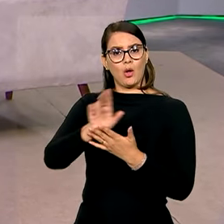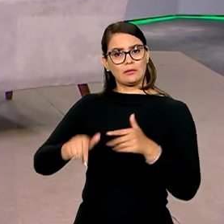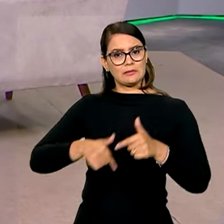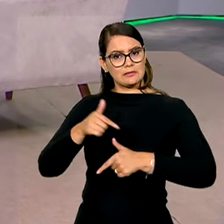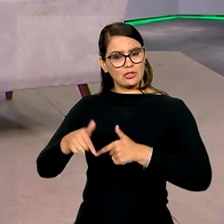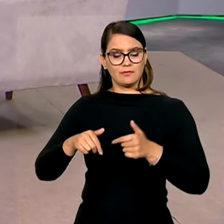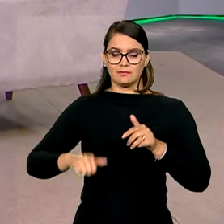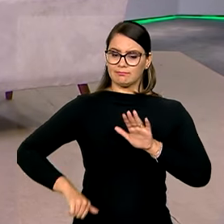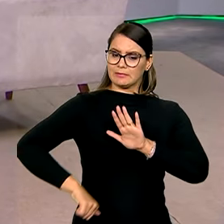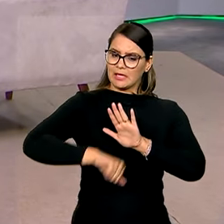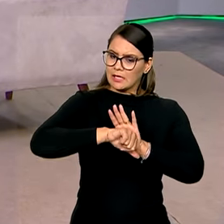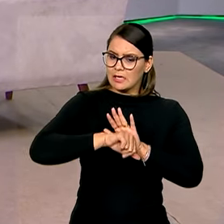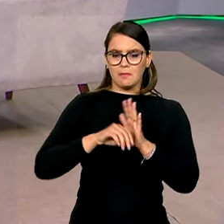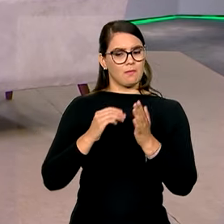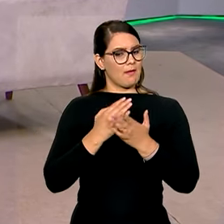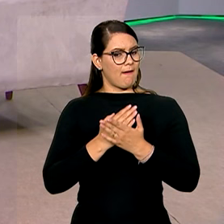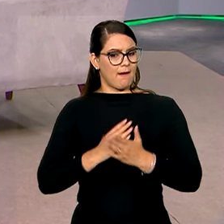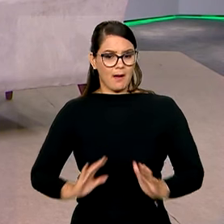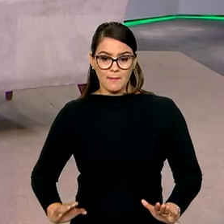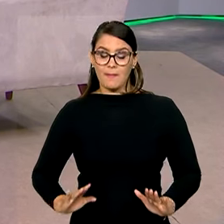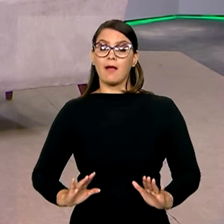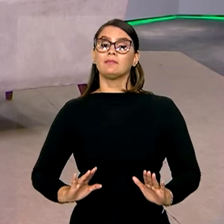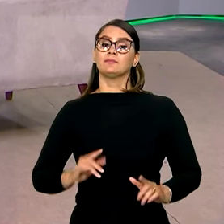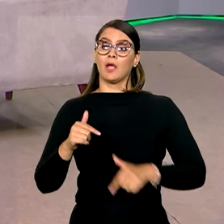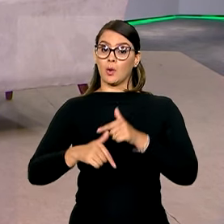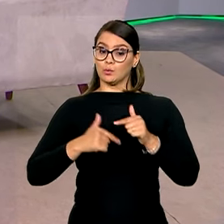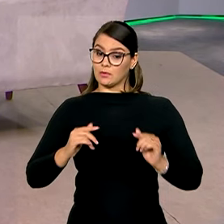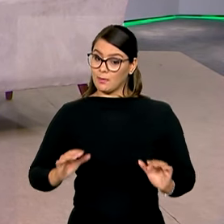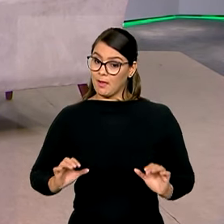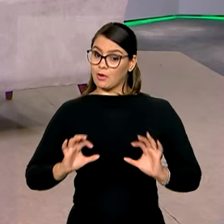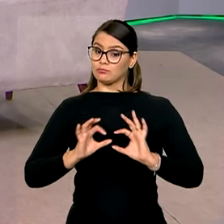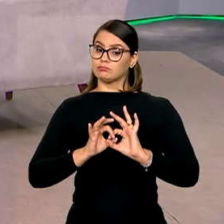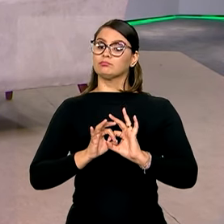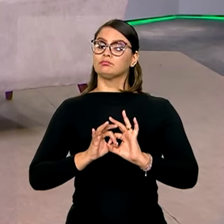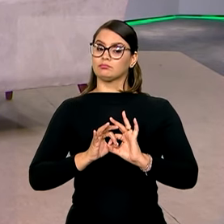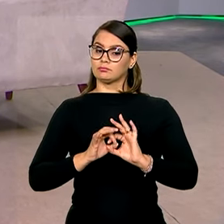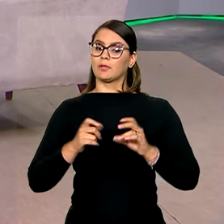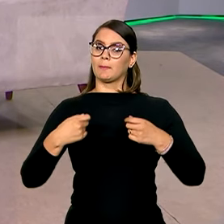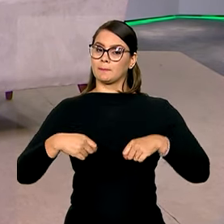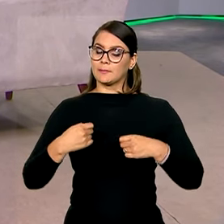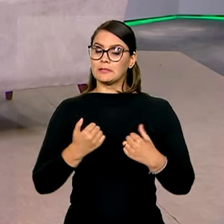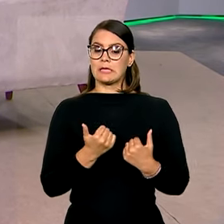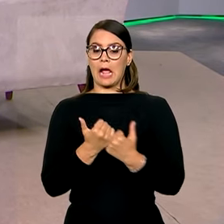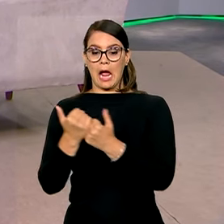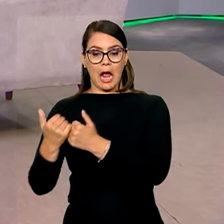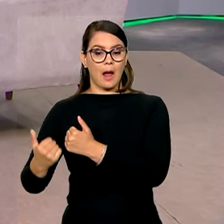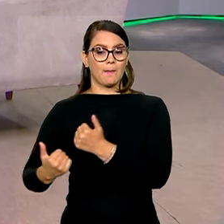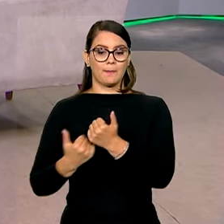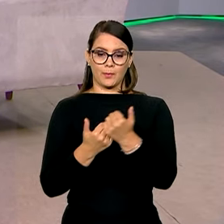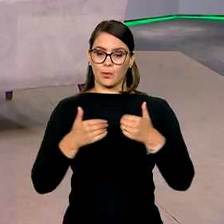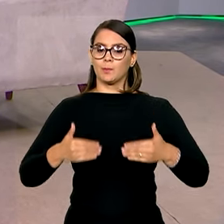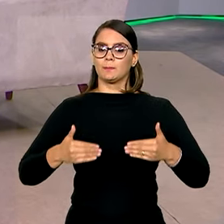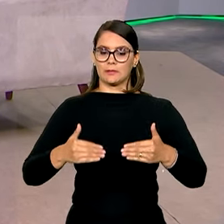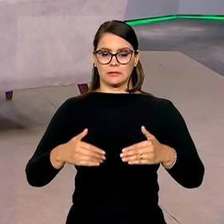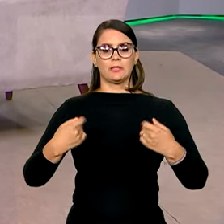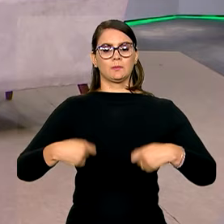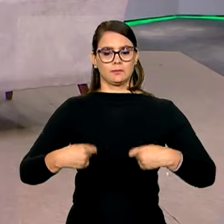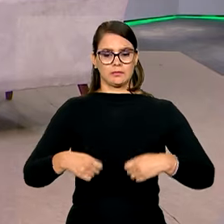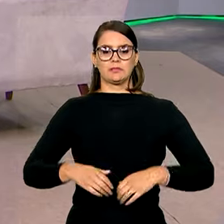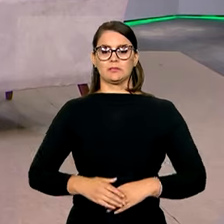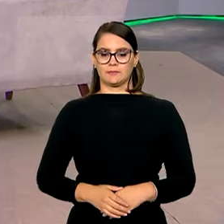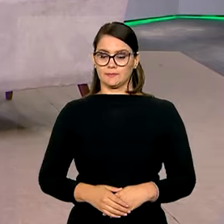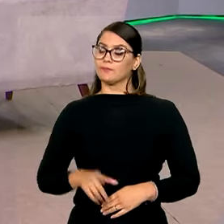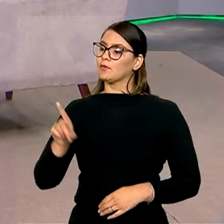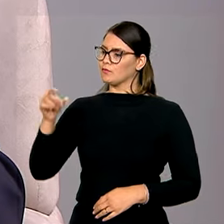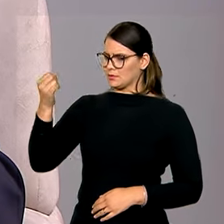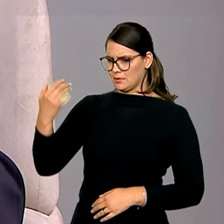ilícitas. E é um trabalho integrado. É um trabalho que envolve aí uma cooperação de vários ministérios. Como você bem colocou,